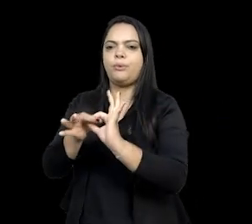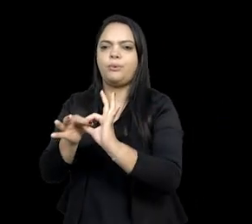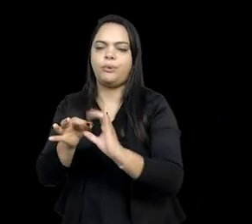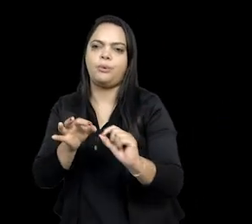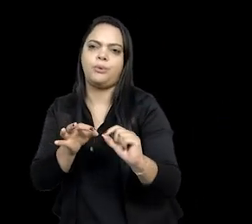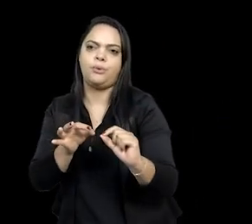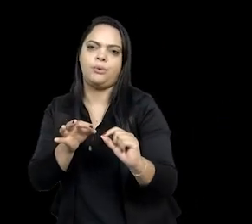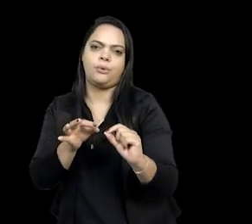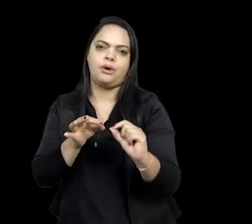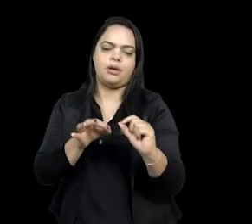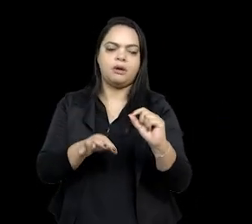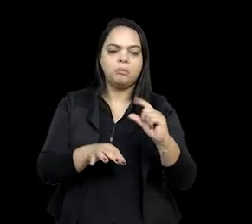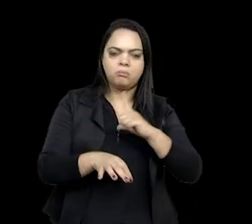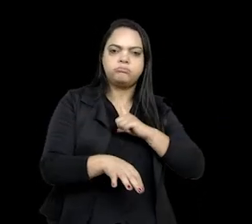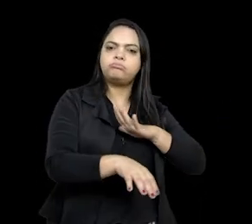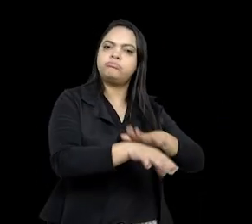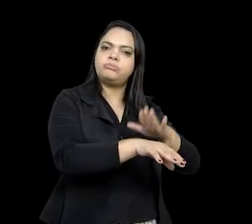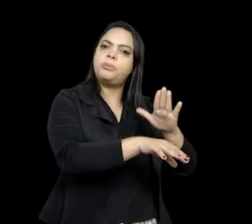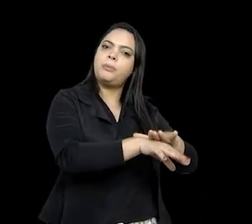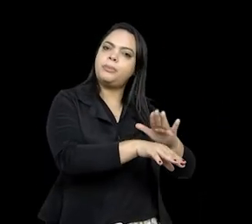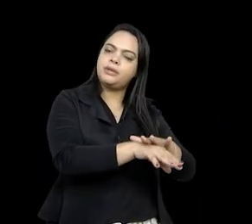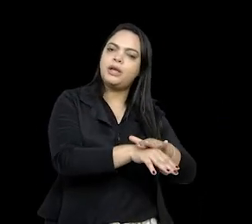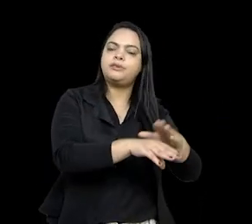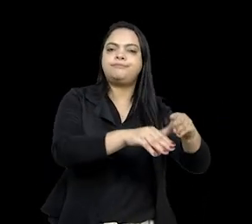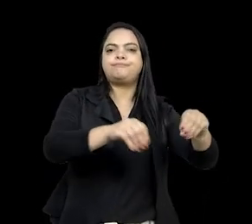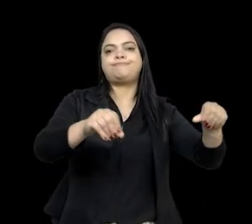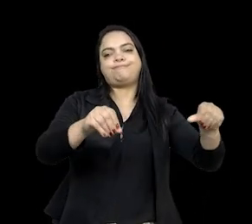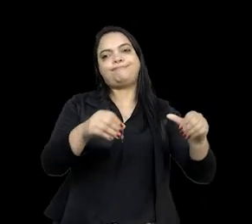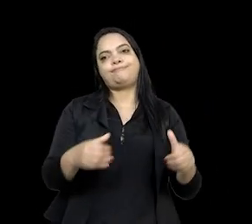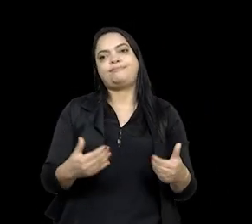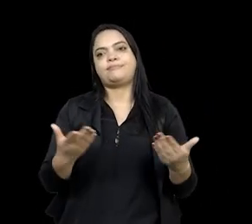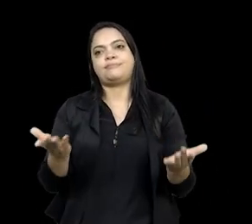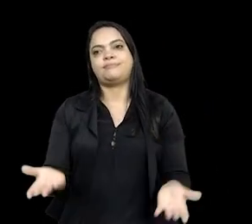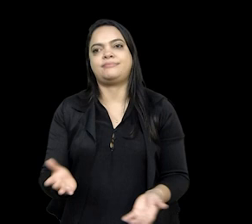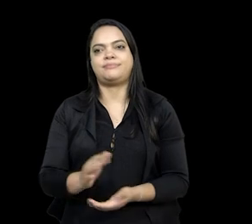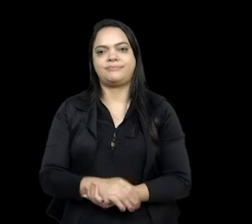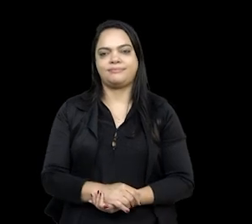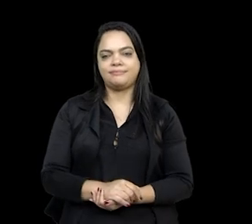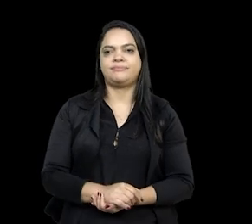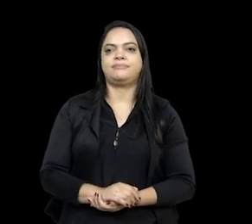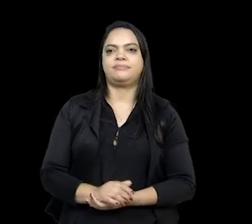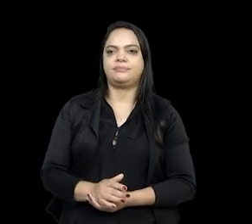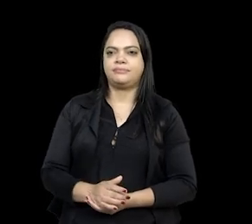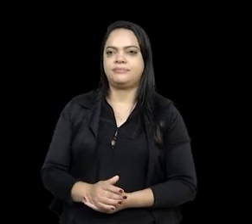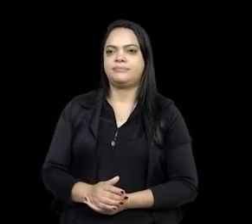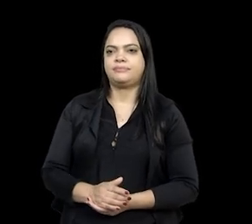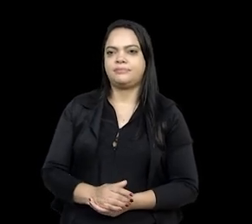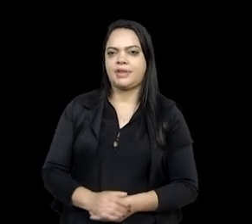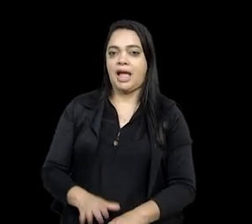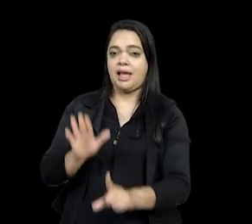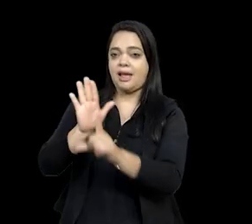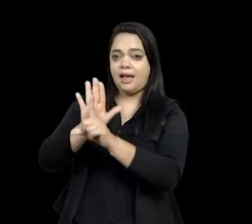a propriedade da terra, né? Então, nesse vazio legislativo que a antropologa